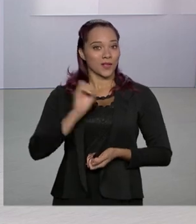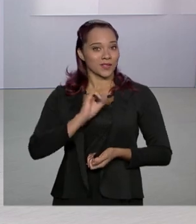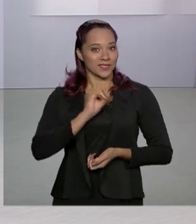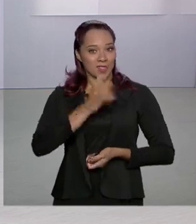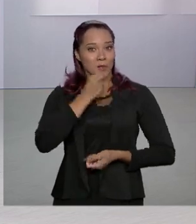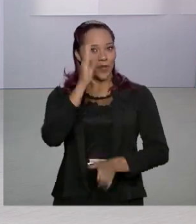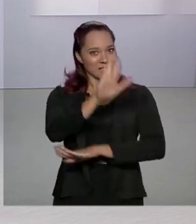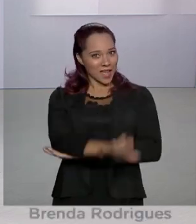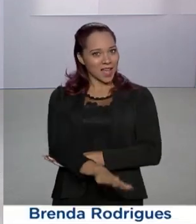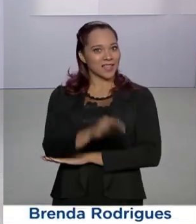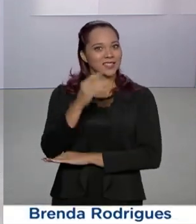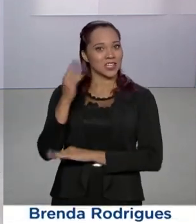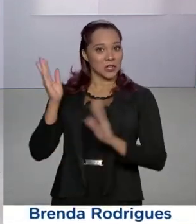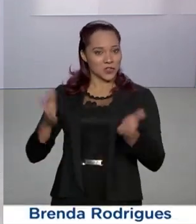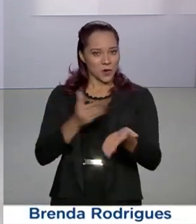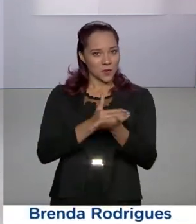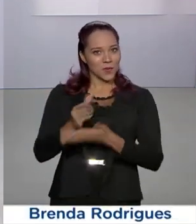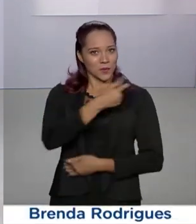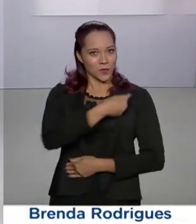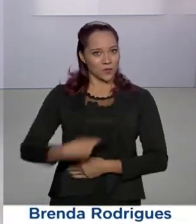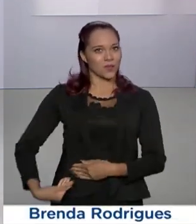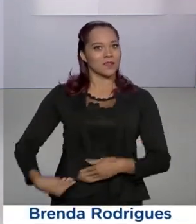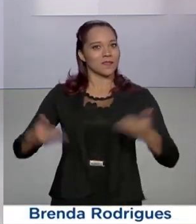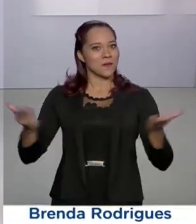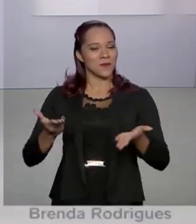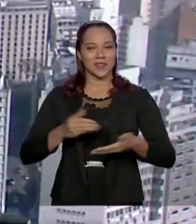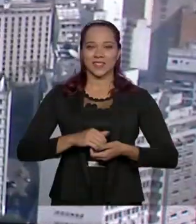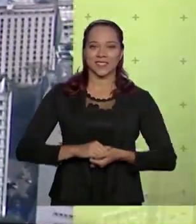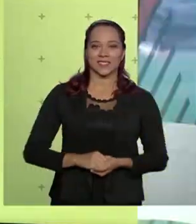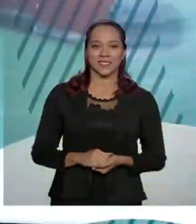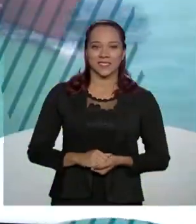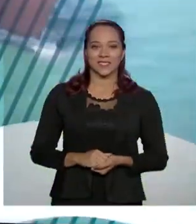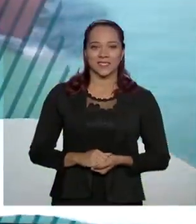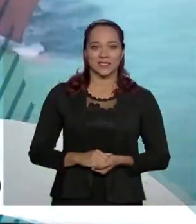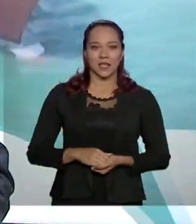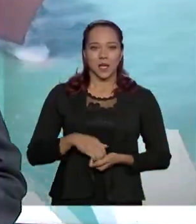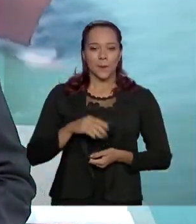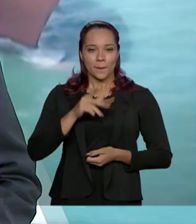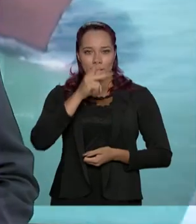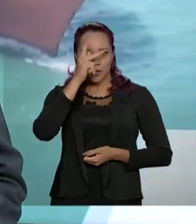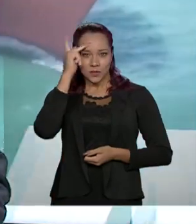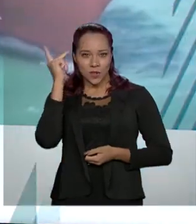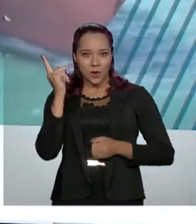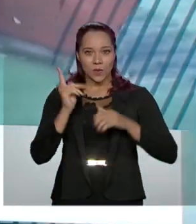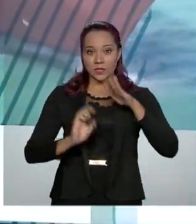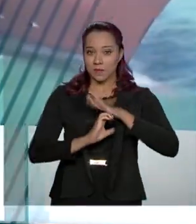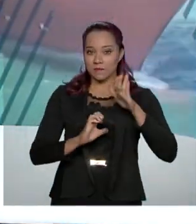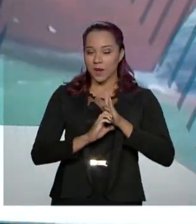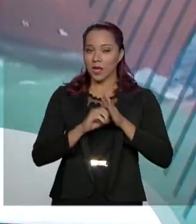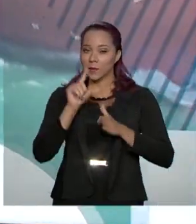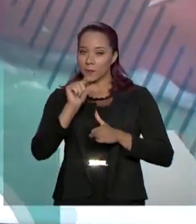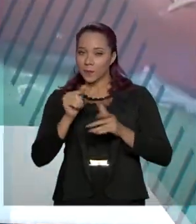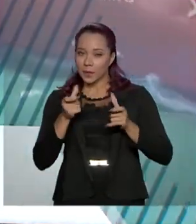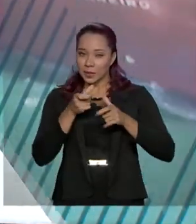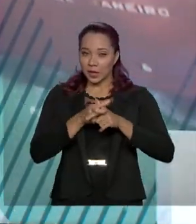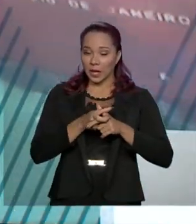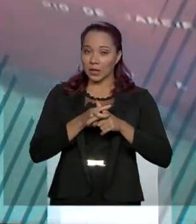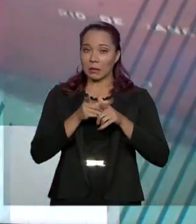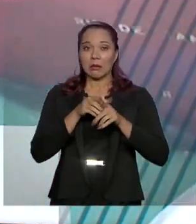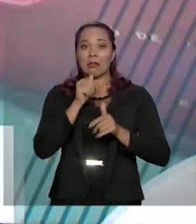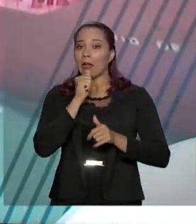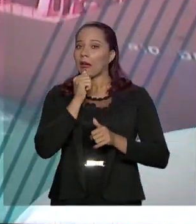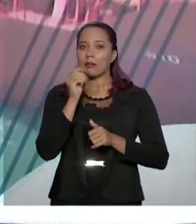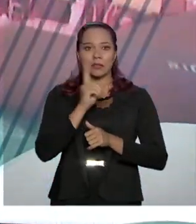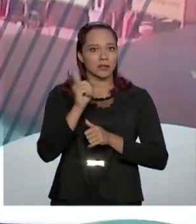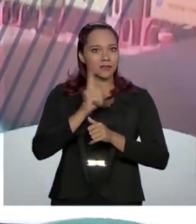Olá, boa tarde. Já estamos no ar com o governo agora. Micro e pequenos empresários do Simples Nacional que não